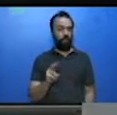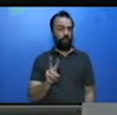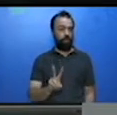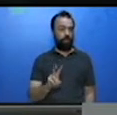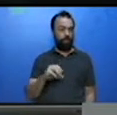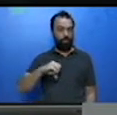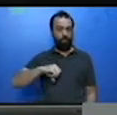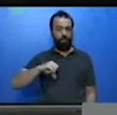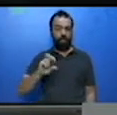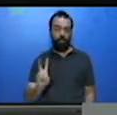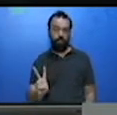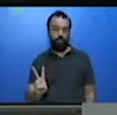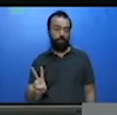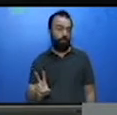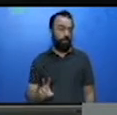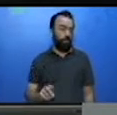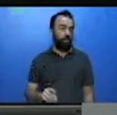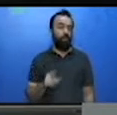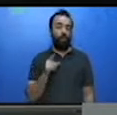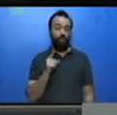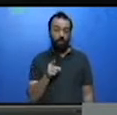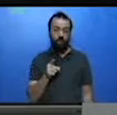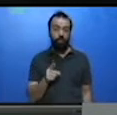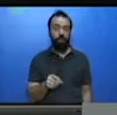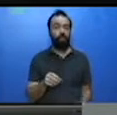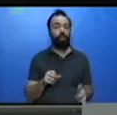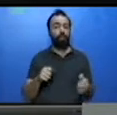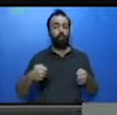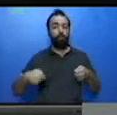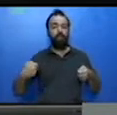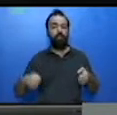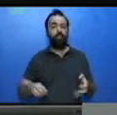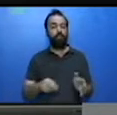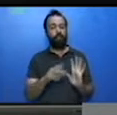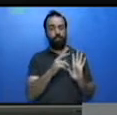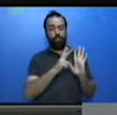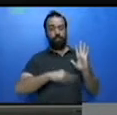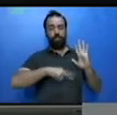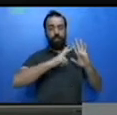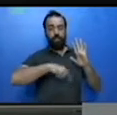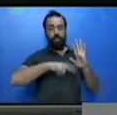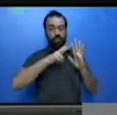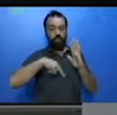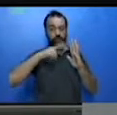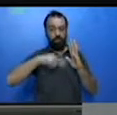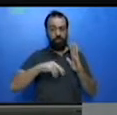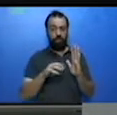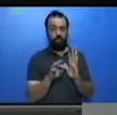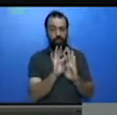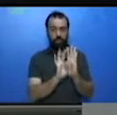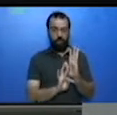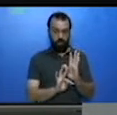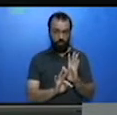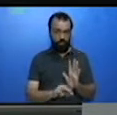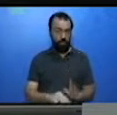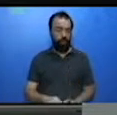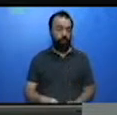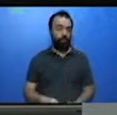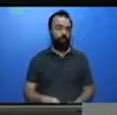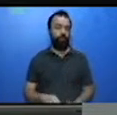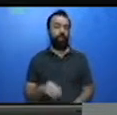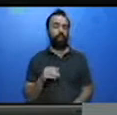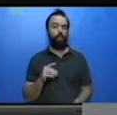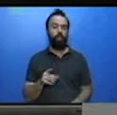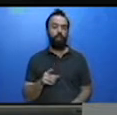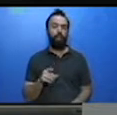a leitura. E a nossa sugestão é para que você leia ou uma frase